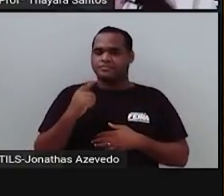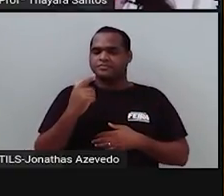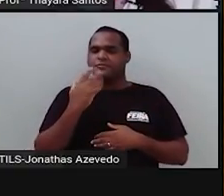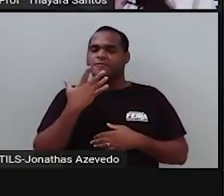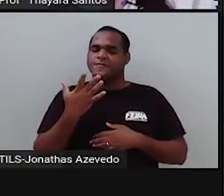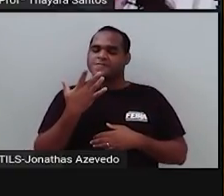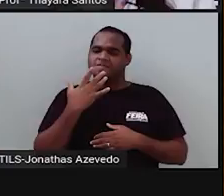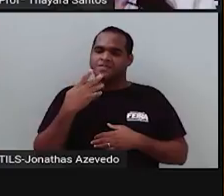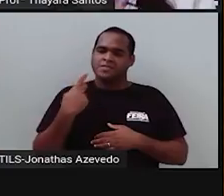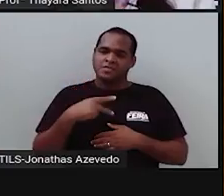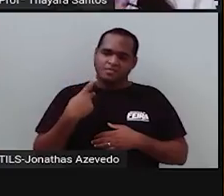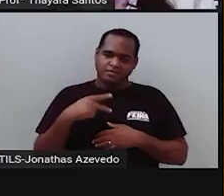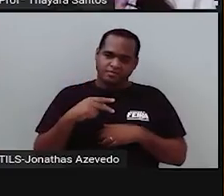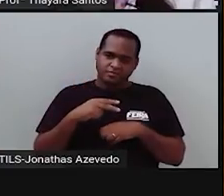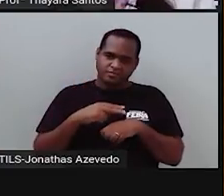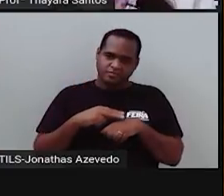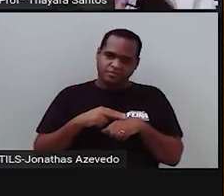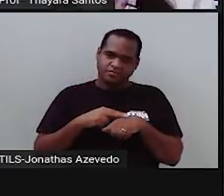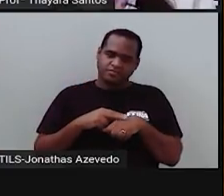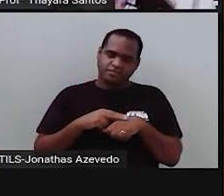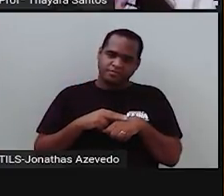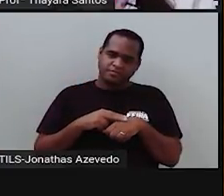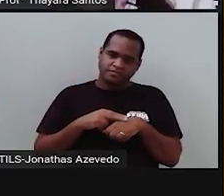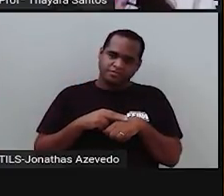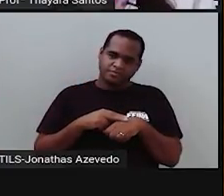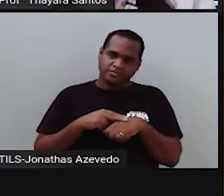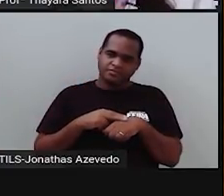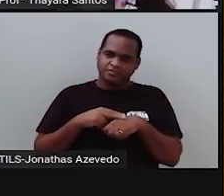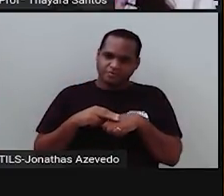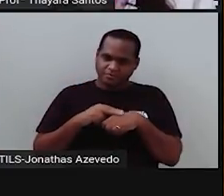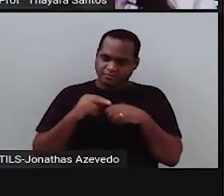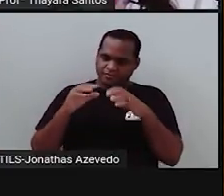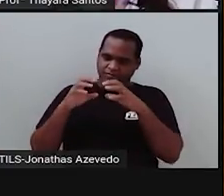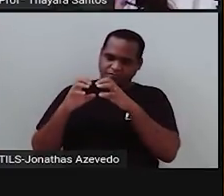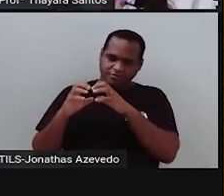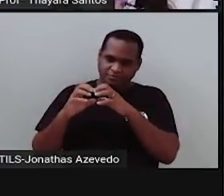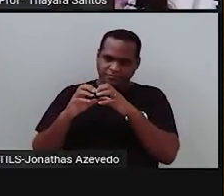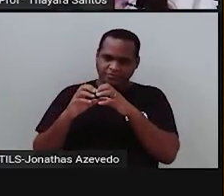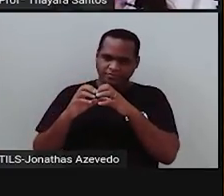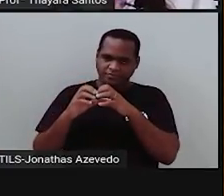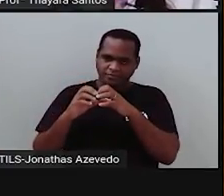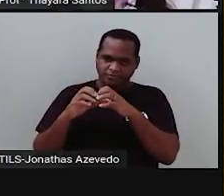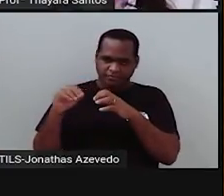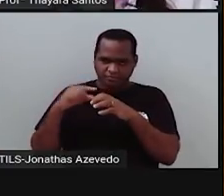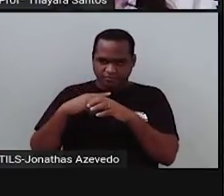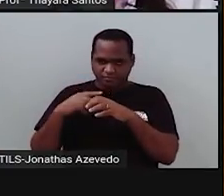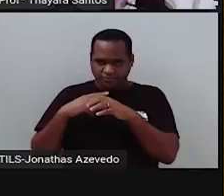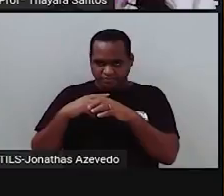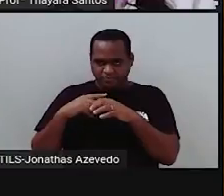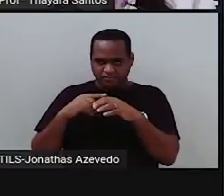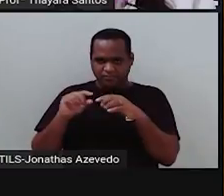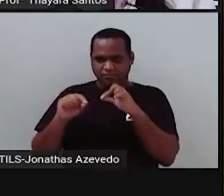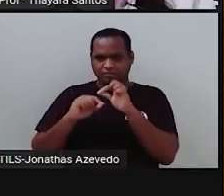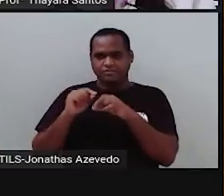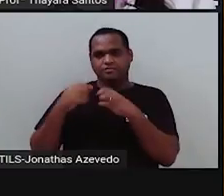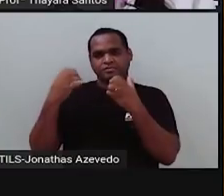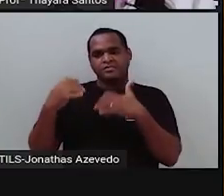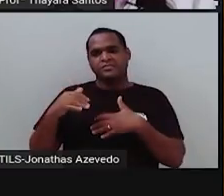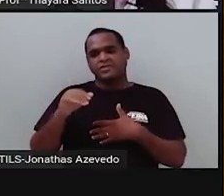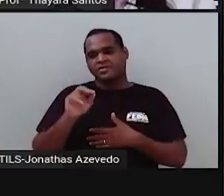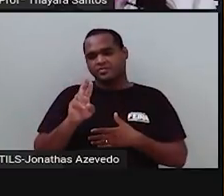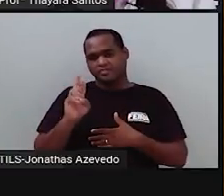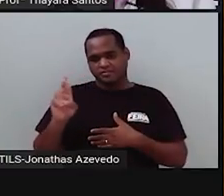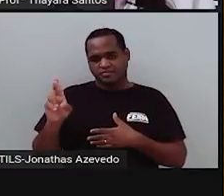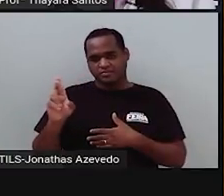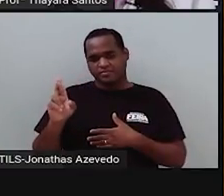e um Rzinho para um gameta, que é característica de textura. Aí, para o outro gameta que se formou, a outra célula reprodutiva,